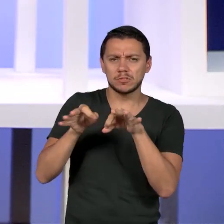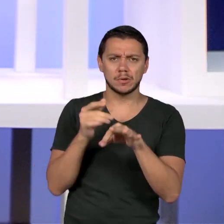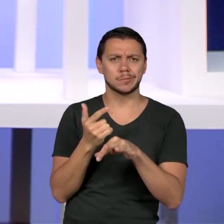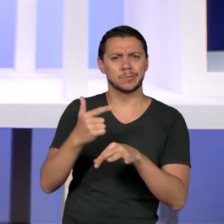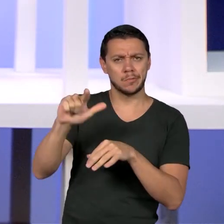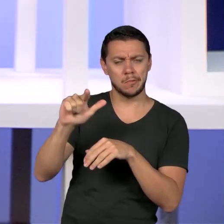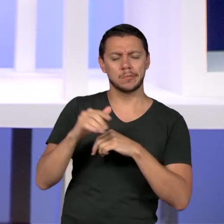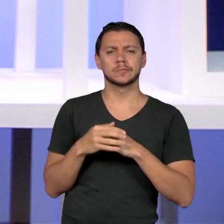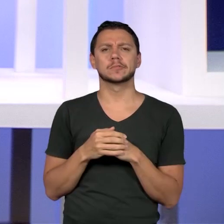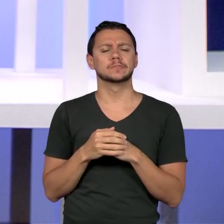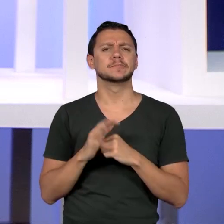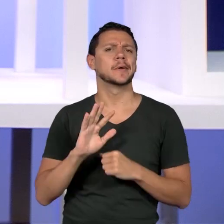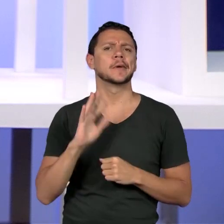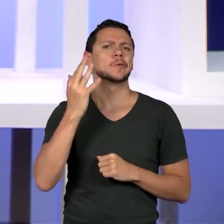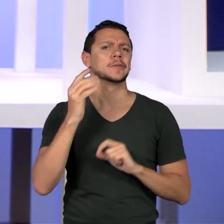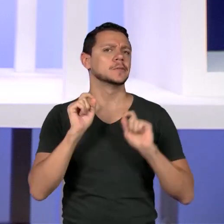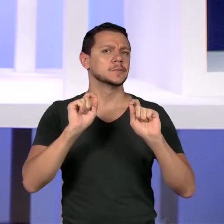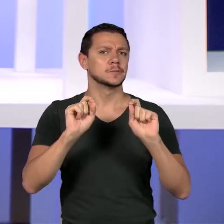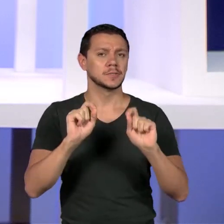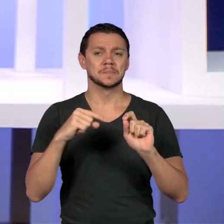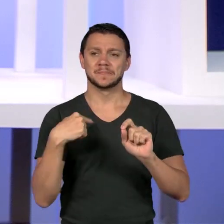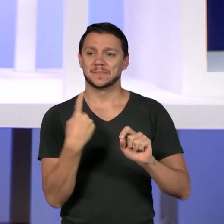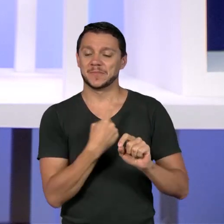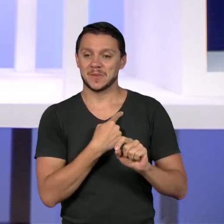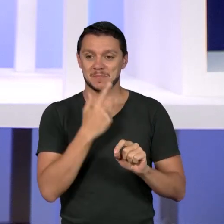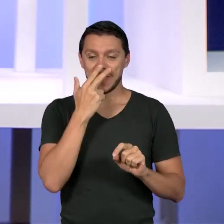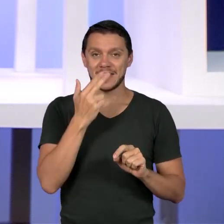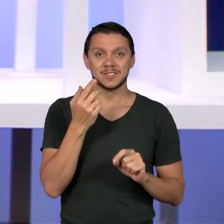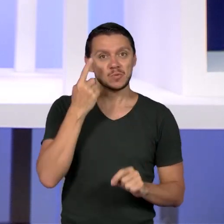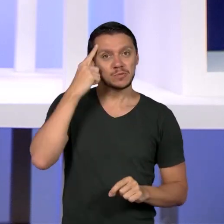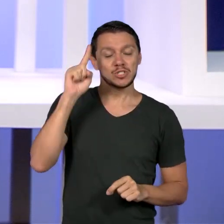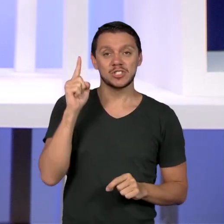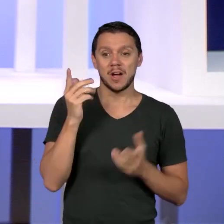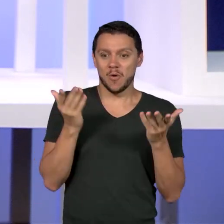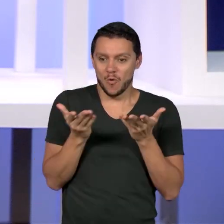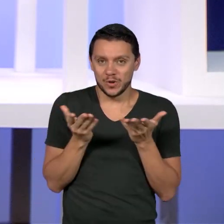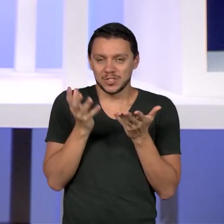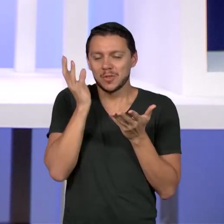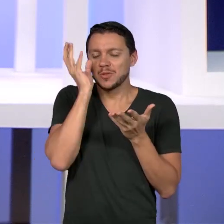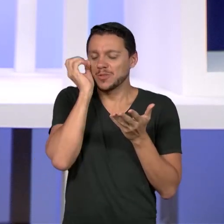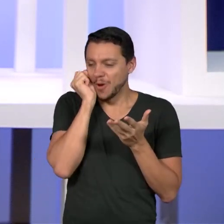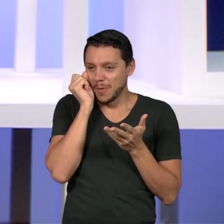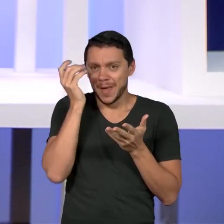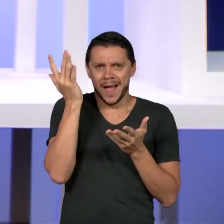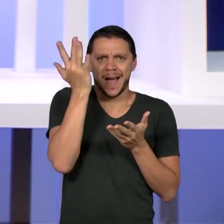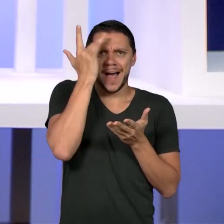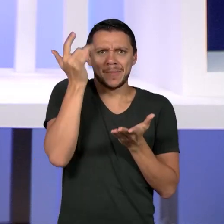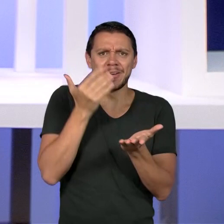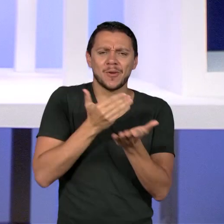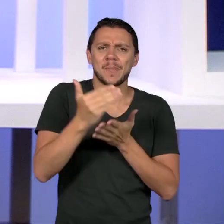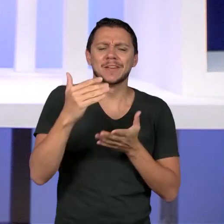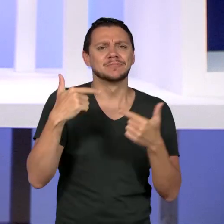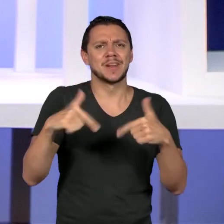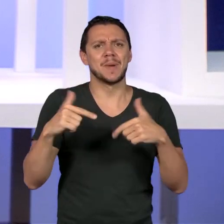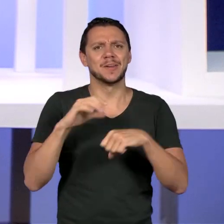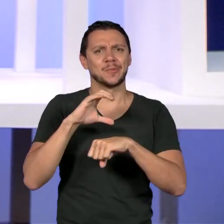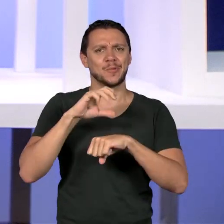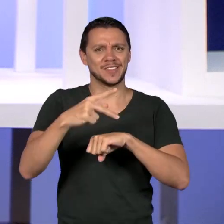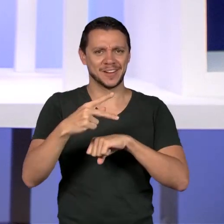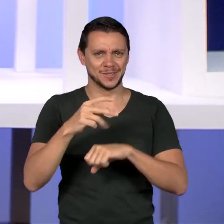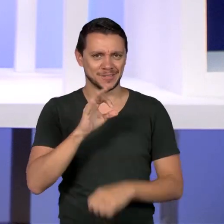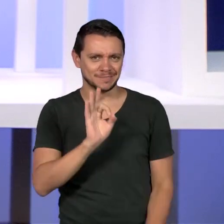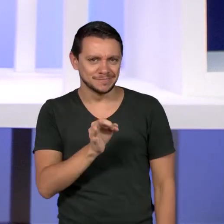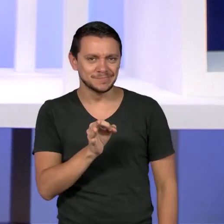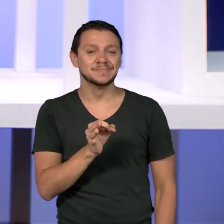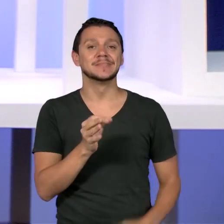o que acontece geralmente é que a gente dorme professoras e acorda coordenadoras. Essa